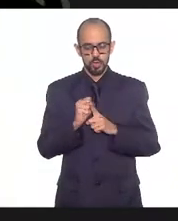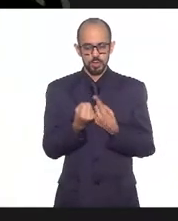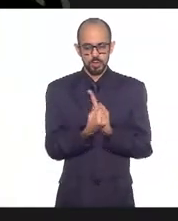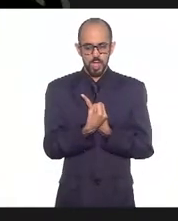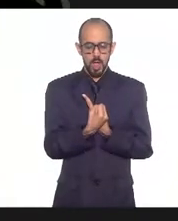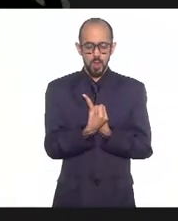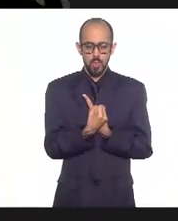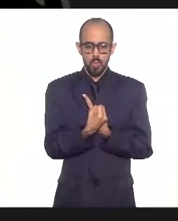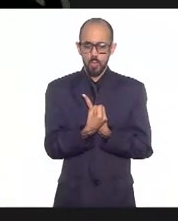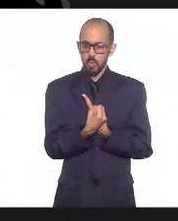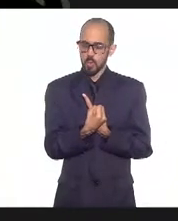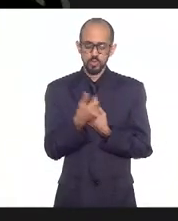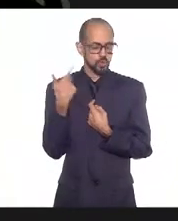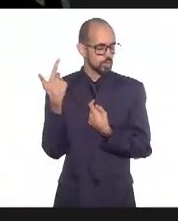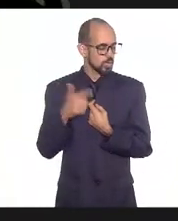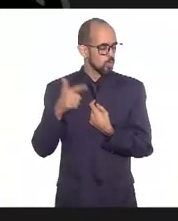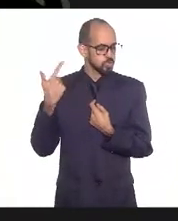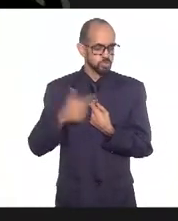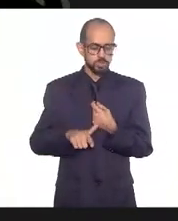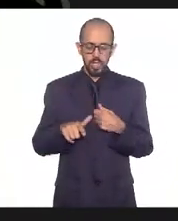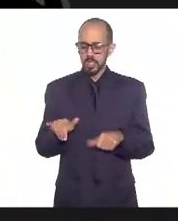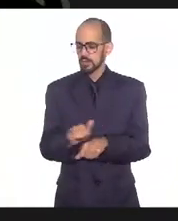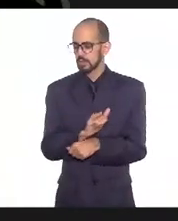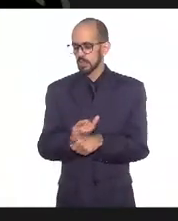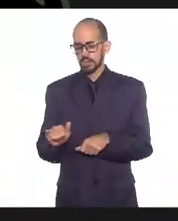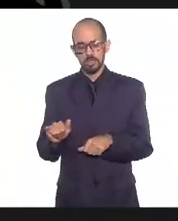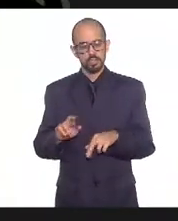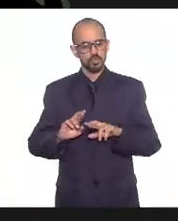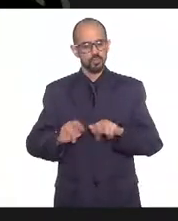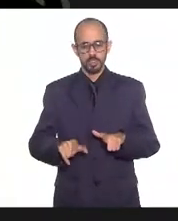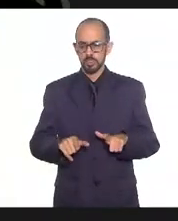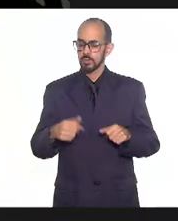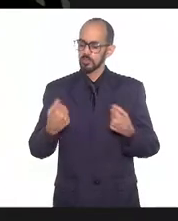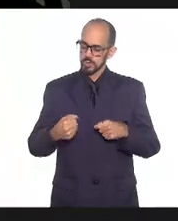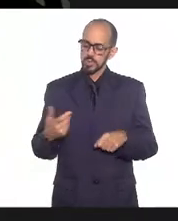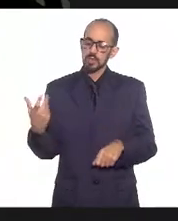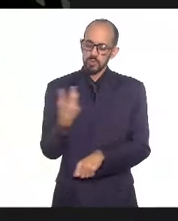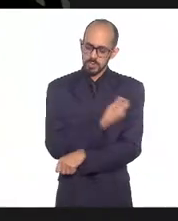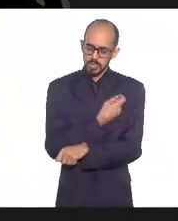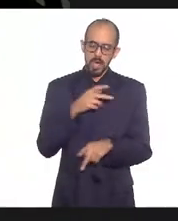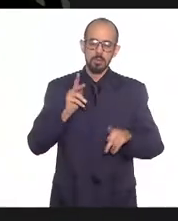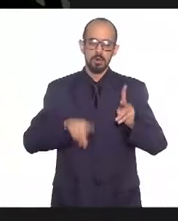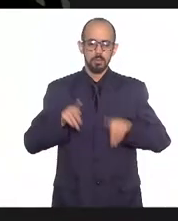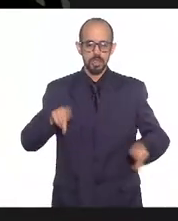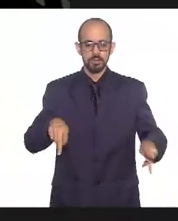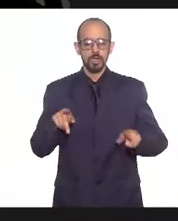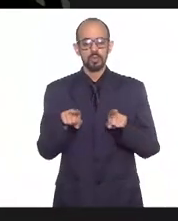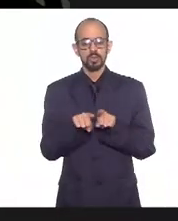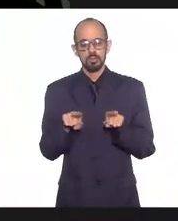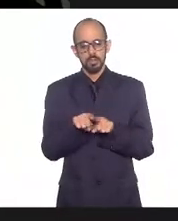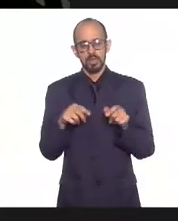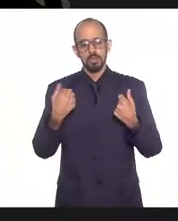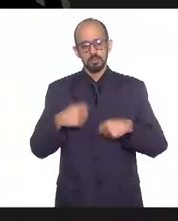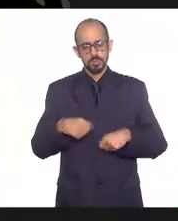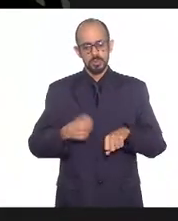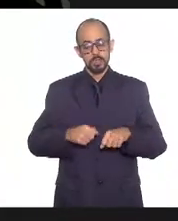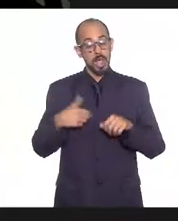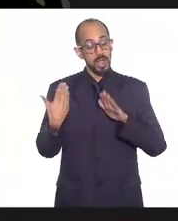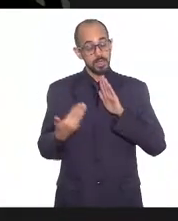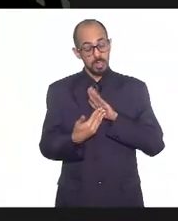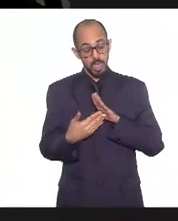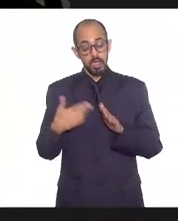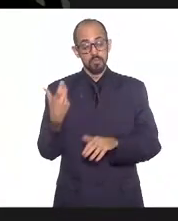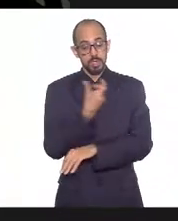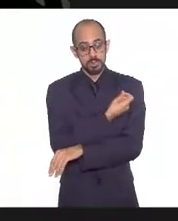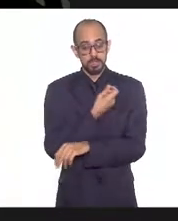não tem para onde fugir. A gente vai ter que vacinar o povo e vai ter que encontrar enquanto não se vacina, gente